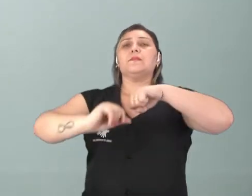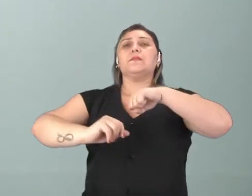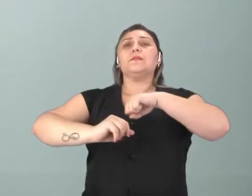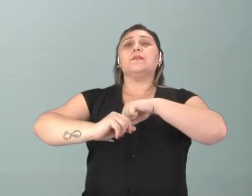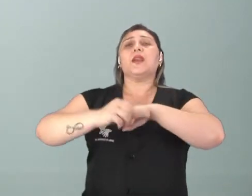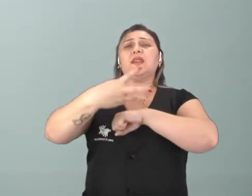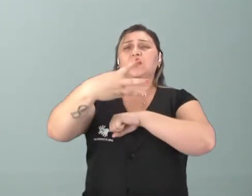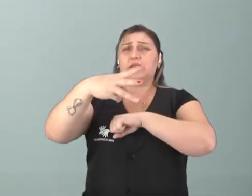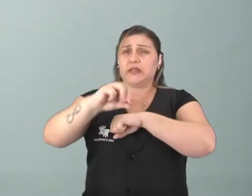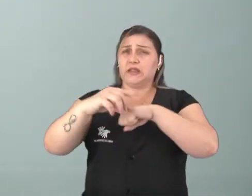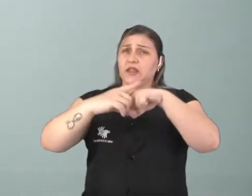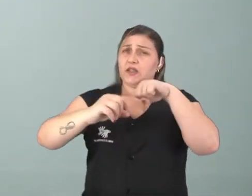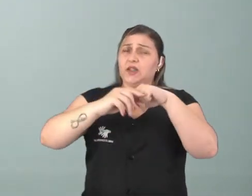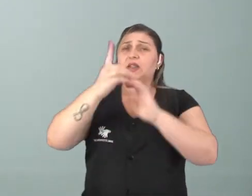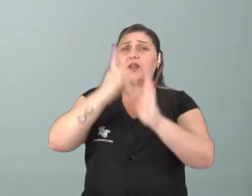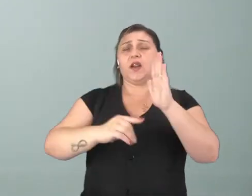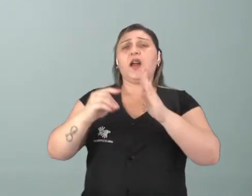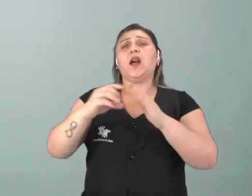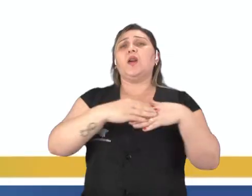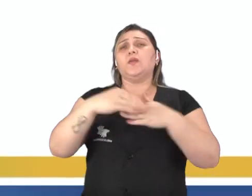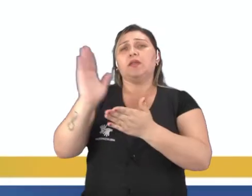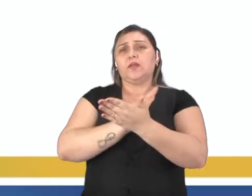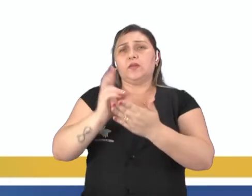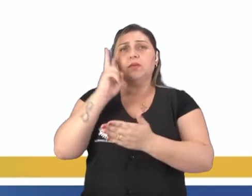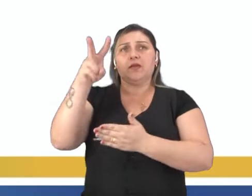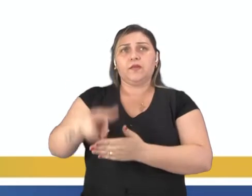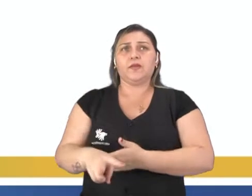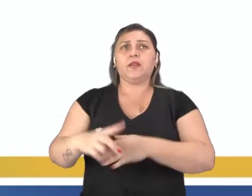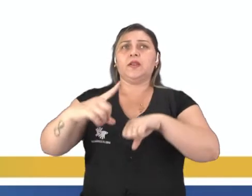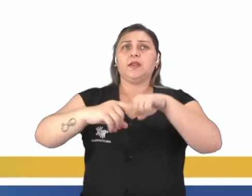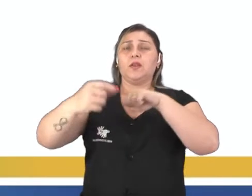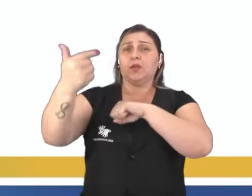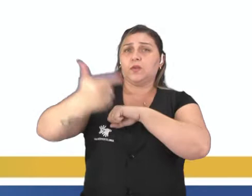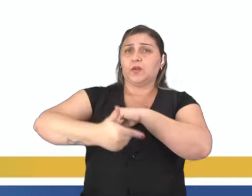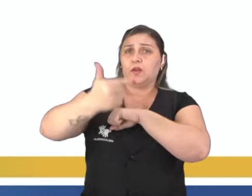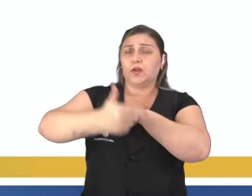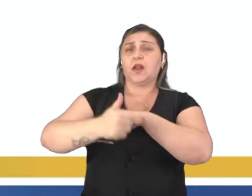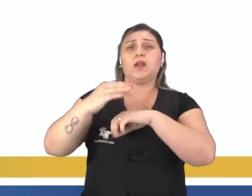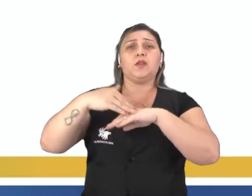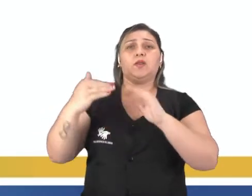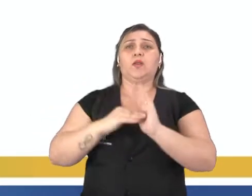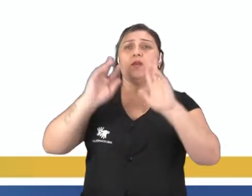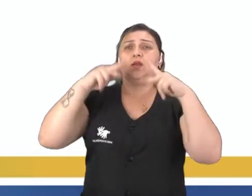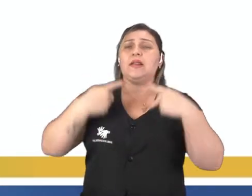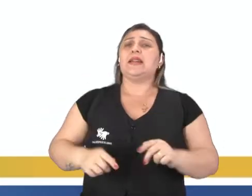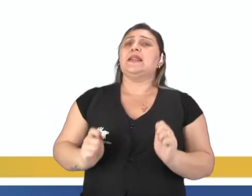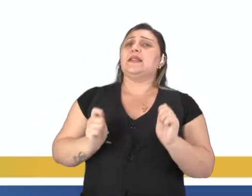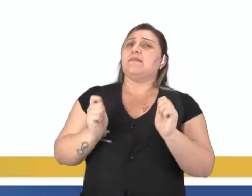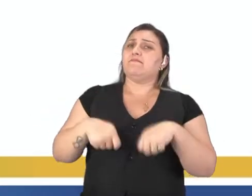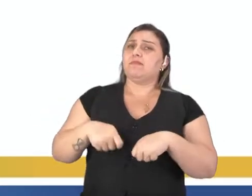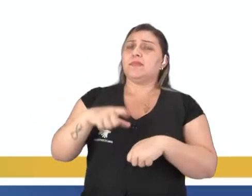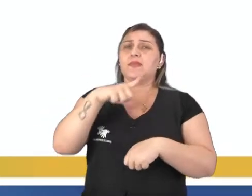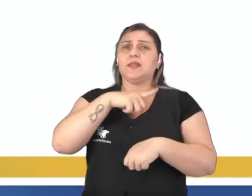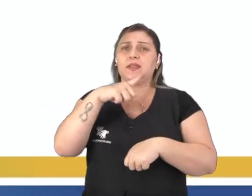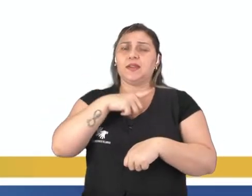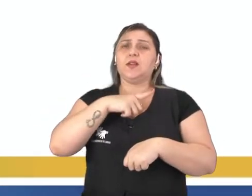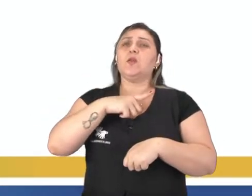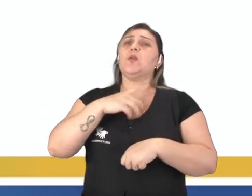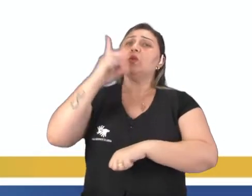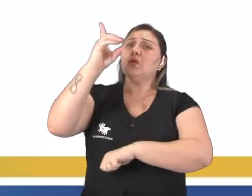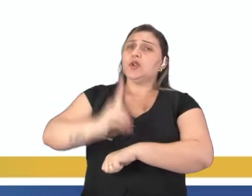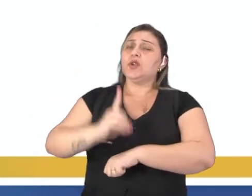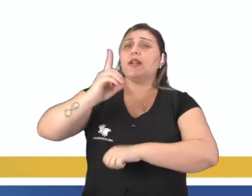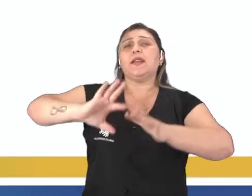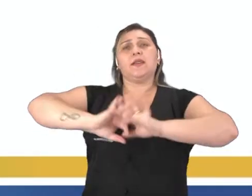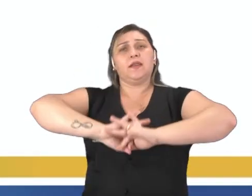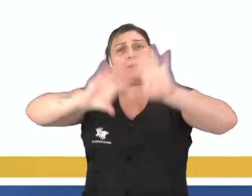30 artigos dessa Declaração. Eu trouxe alguns para a gente ver. Tem um artigo 2 que diz que todo ser humano tem capacidade para gozar os direitos e